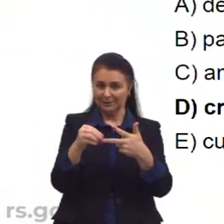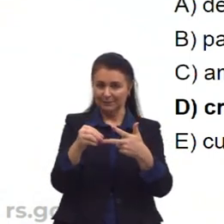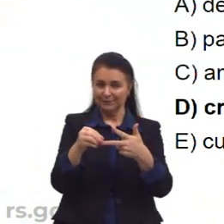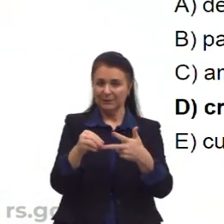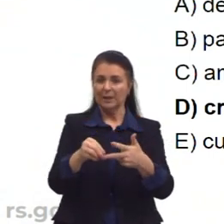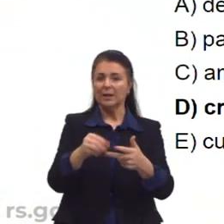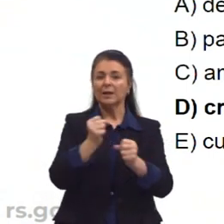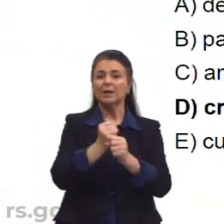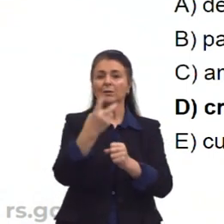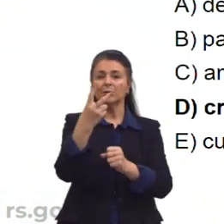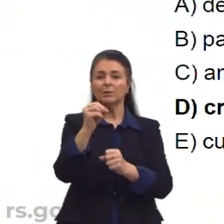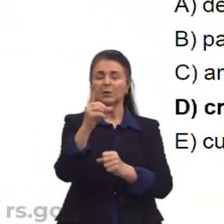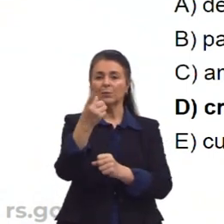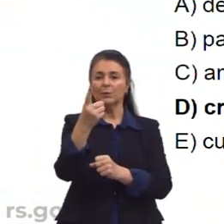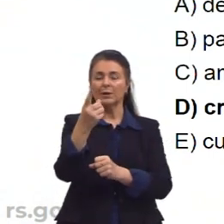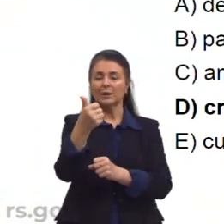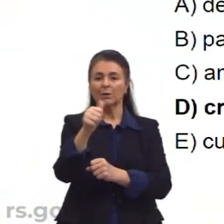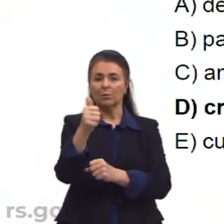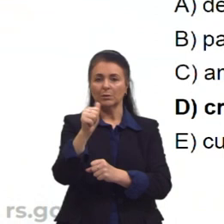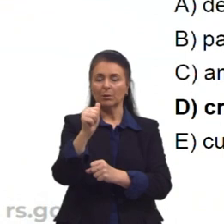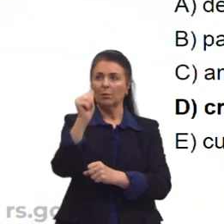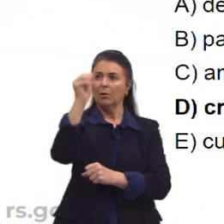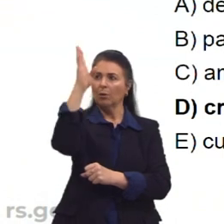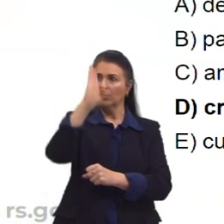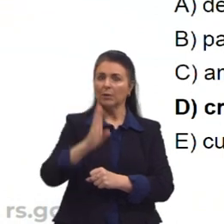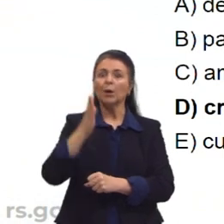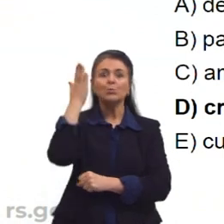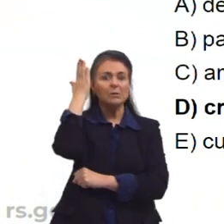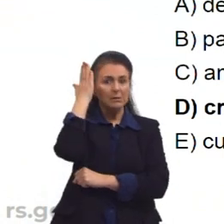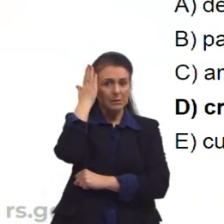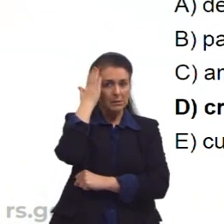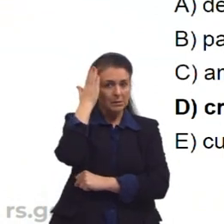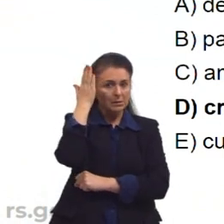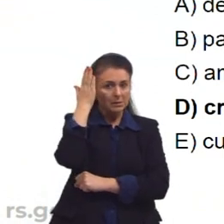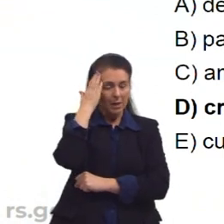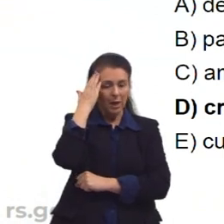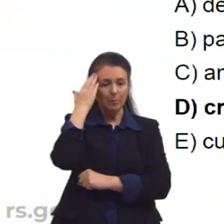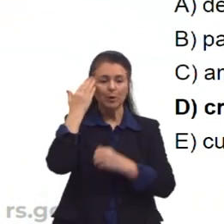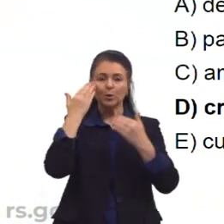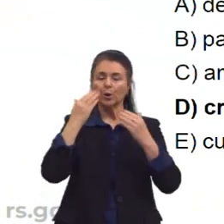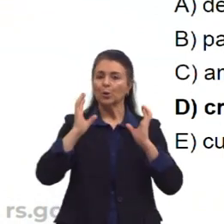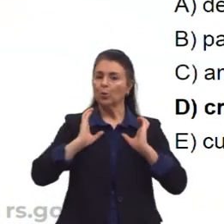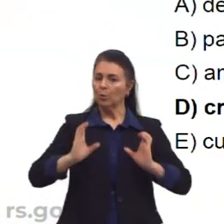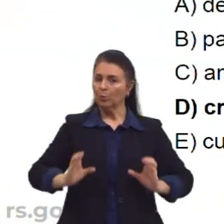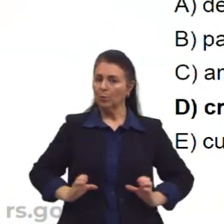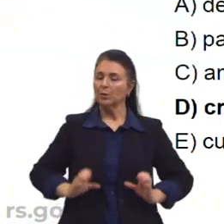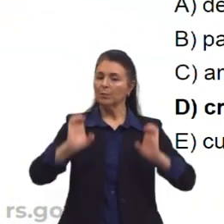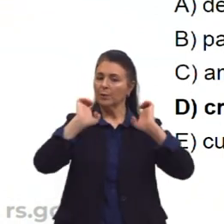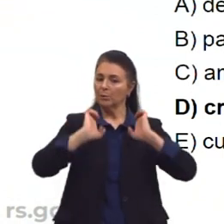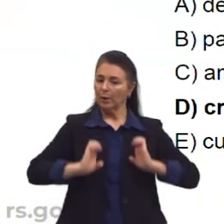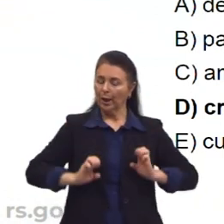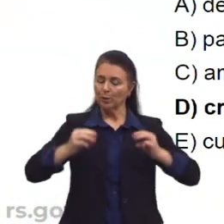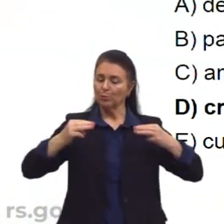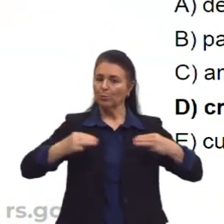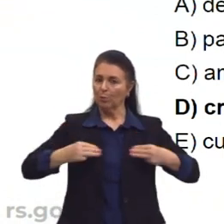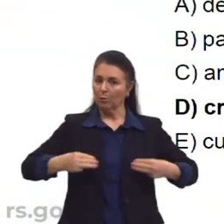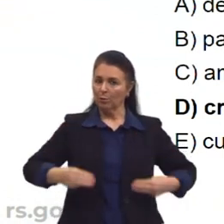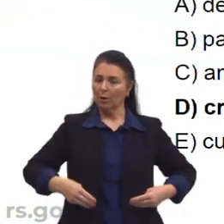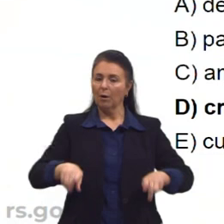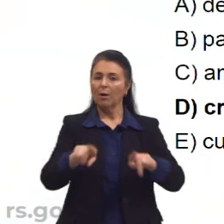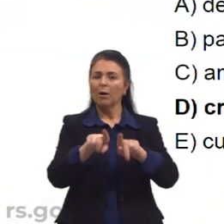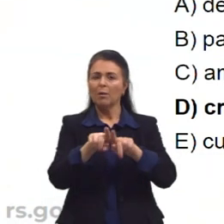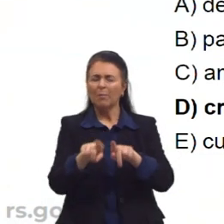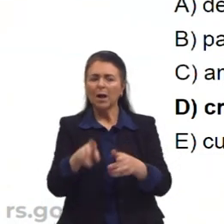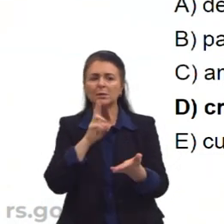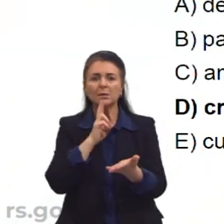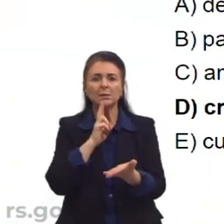2011. O brasileiro tem noção clara dos comportamentos éticos e morais adequados, mas vive sob o